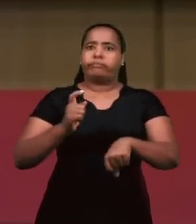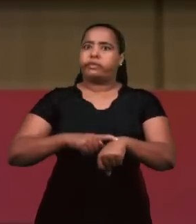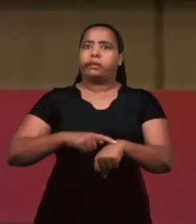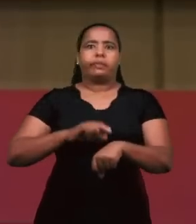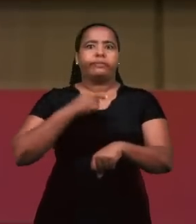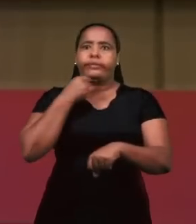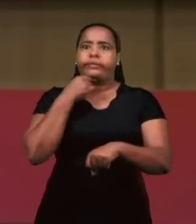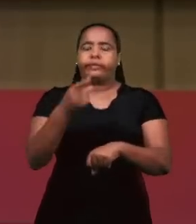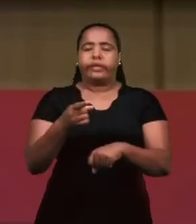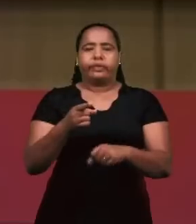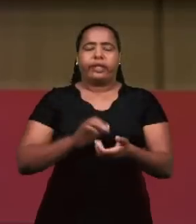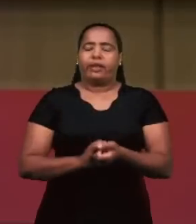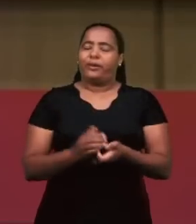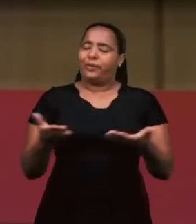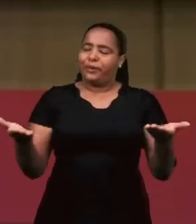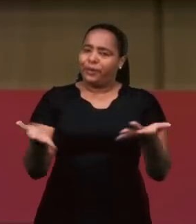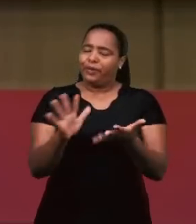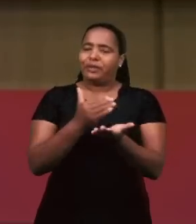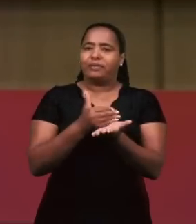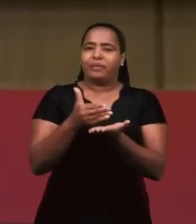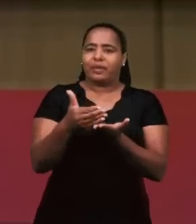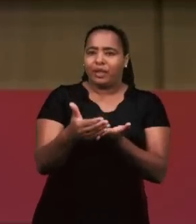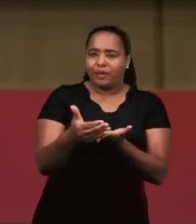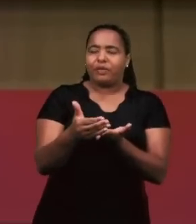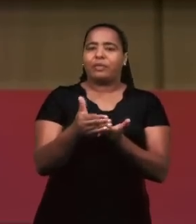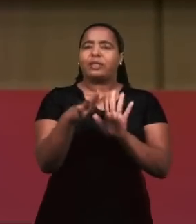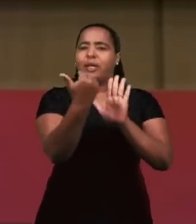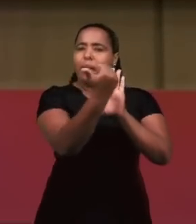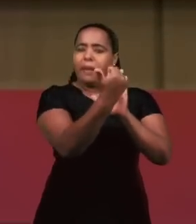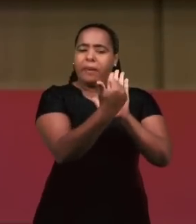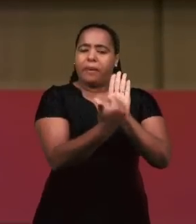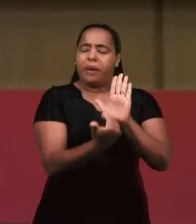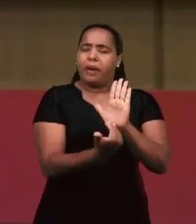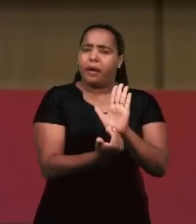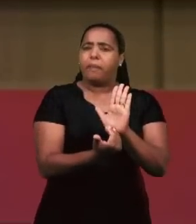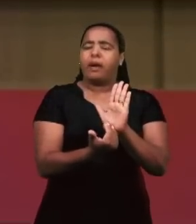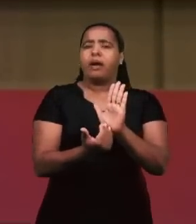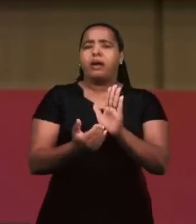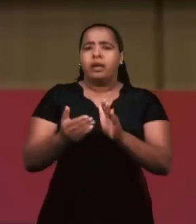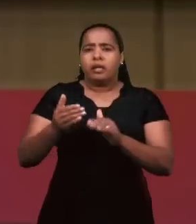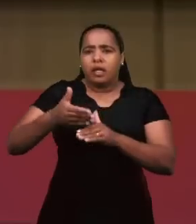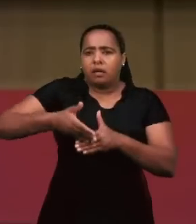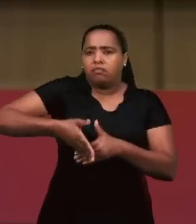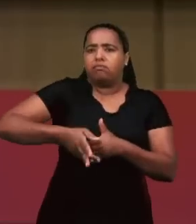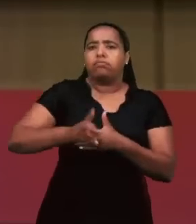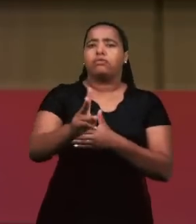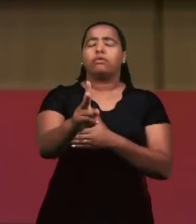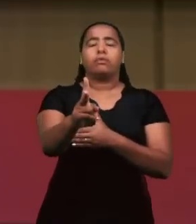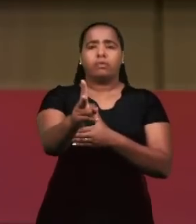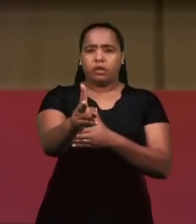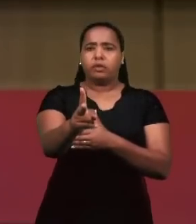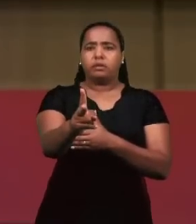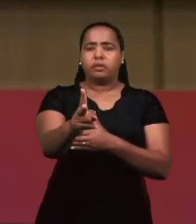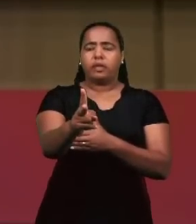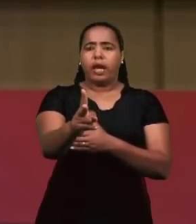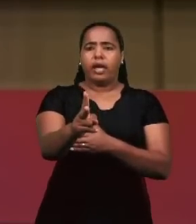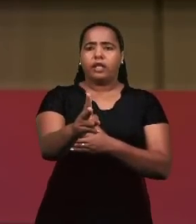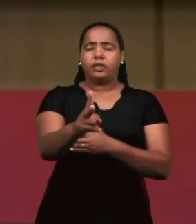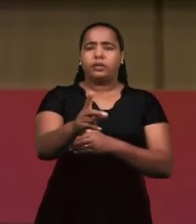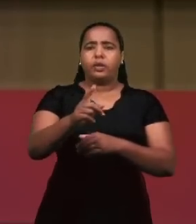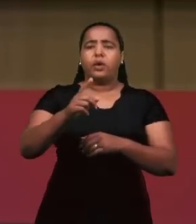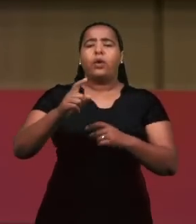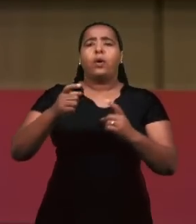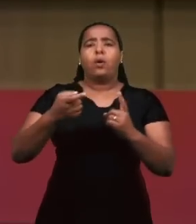nós vamos iniciar essa nossa programação dando sequência à nossa primeira parte dessa